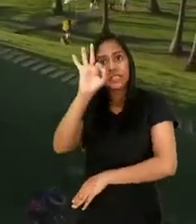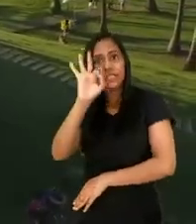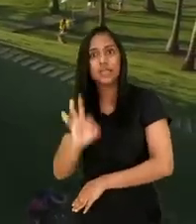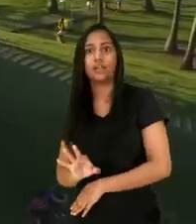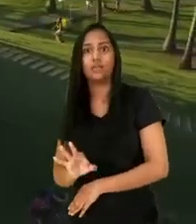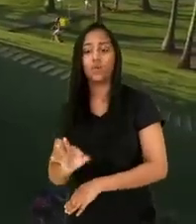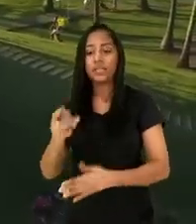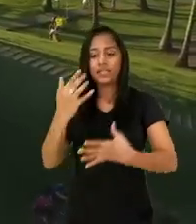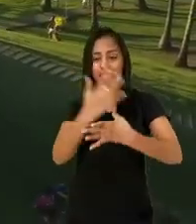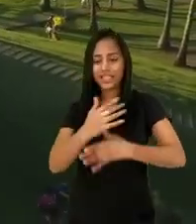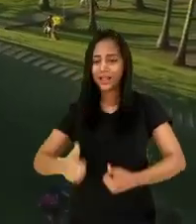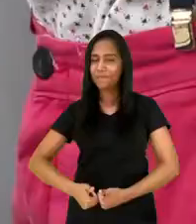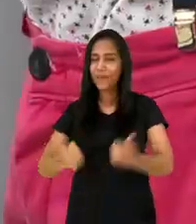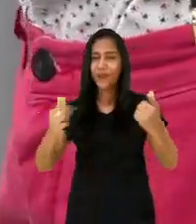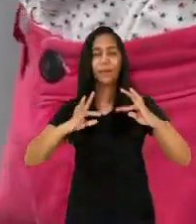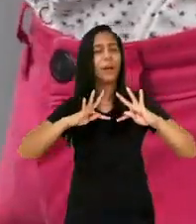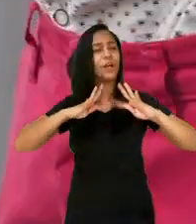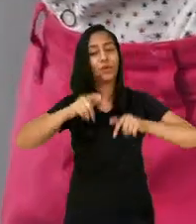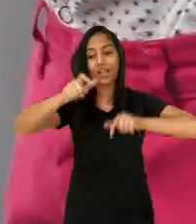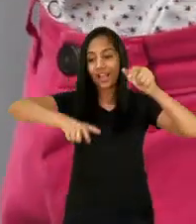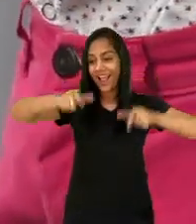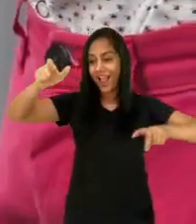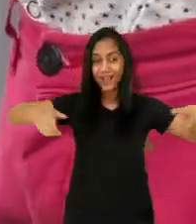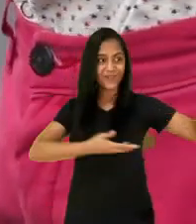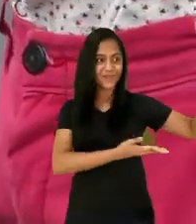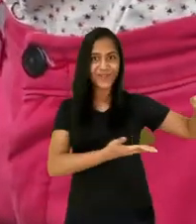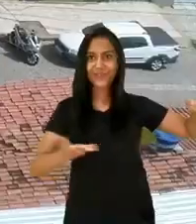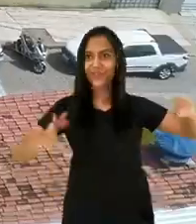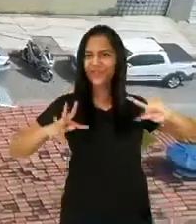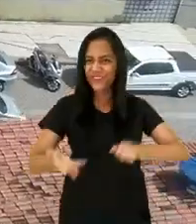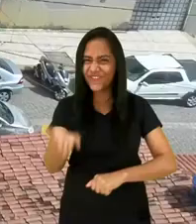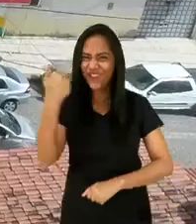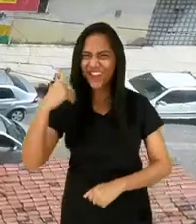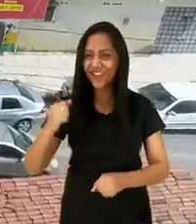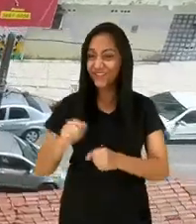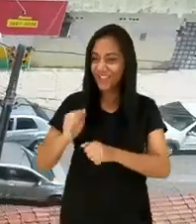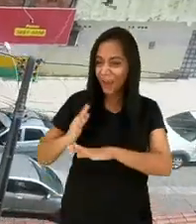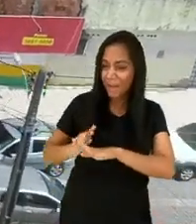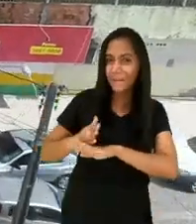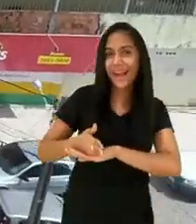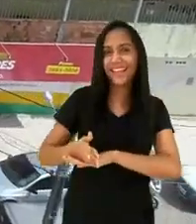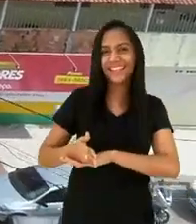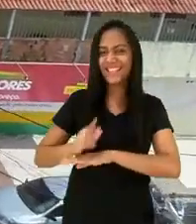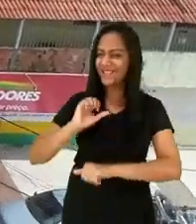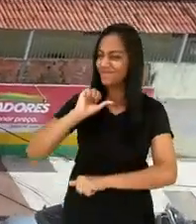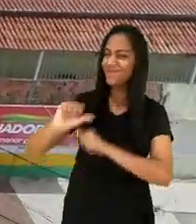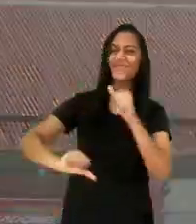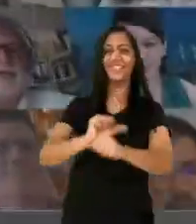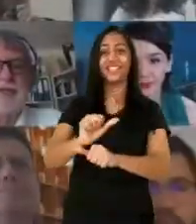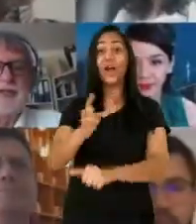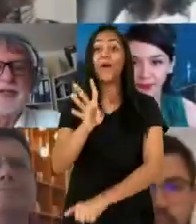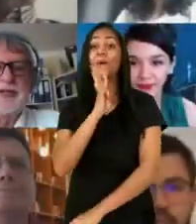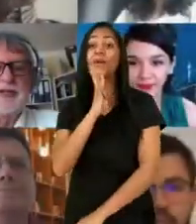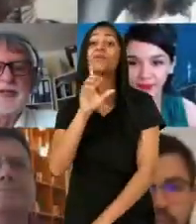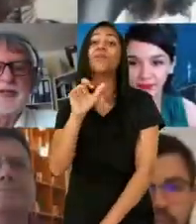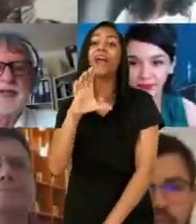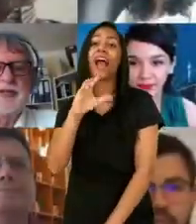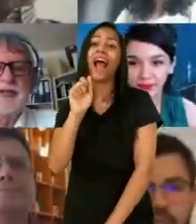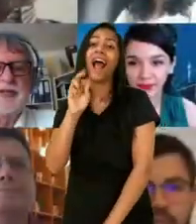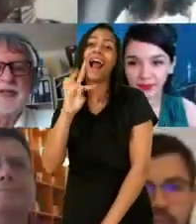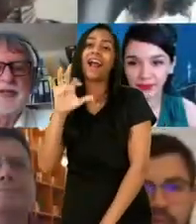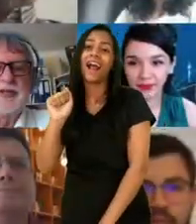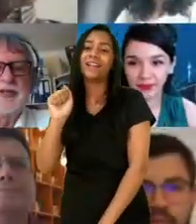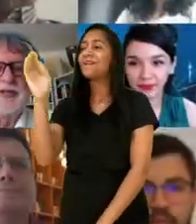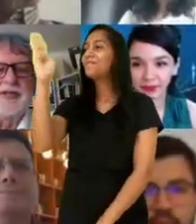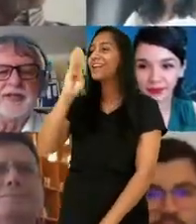ajudar o Brasil a dar um passo firme rumo a cidades melhores para todas as pessoas. Venha fazer parte dessa